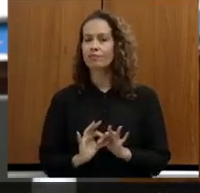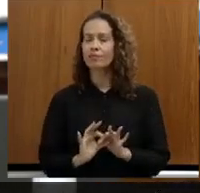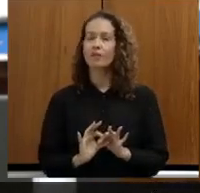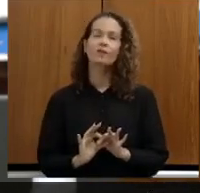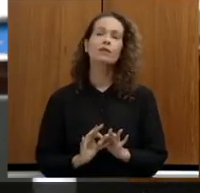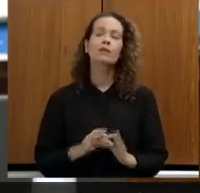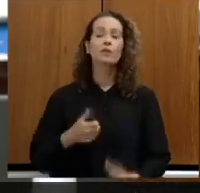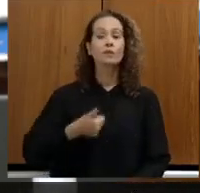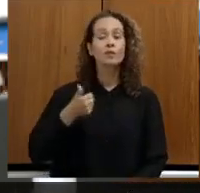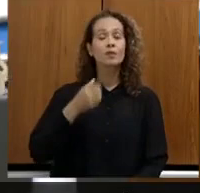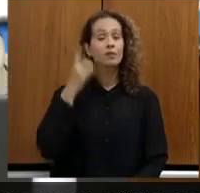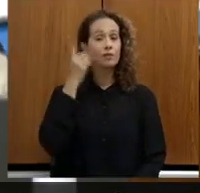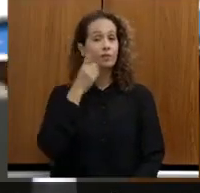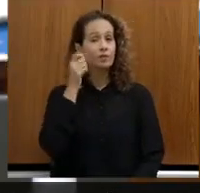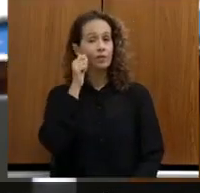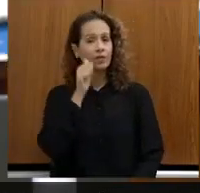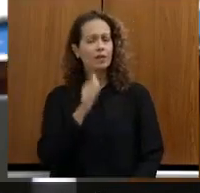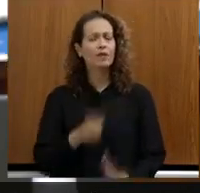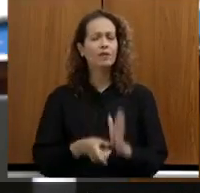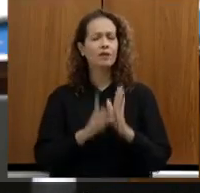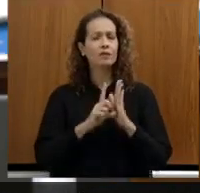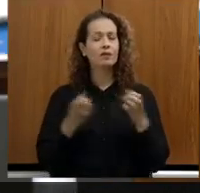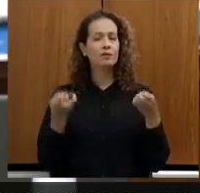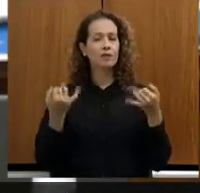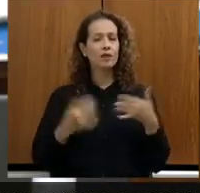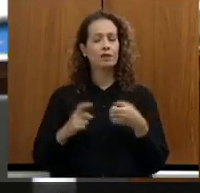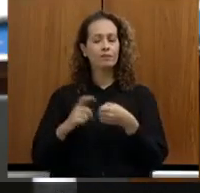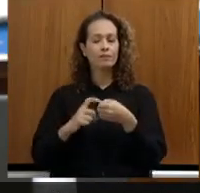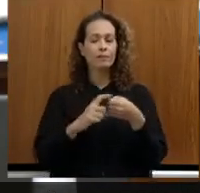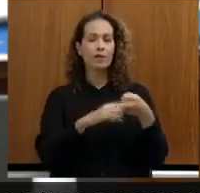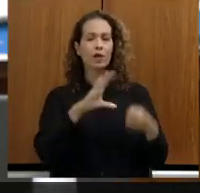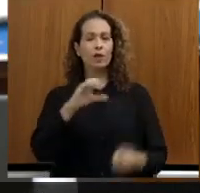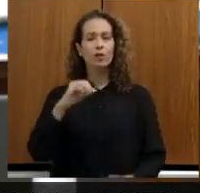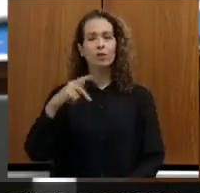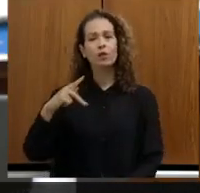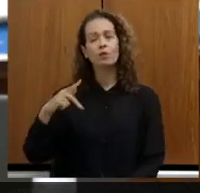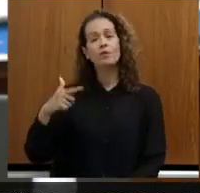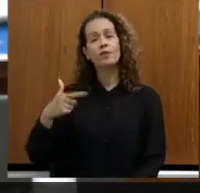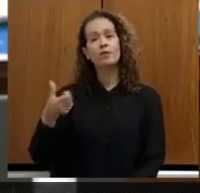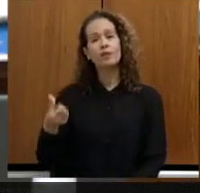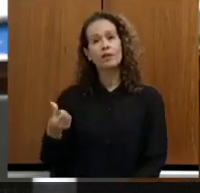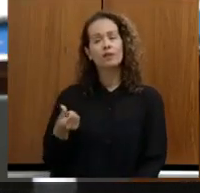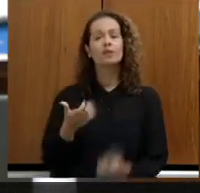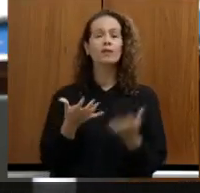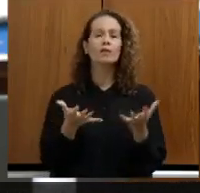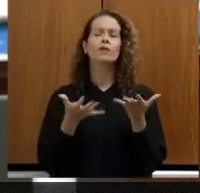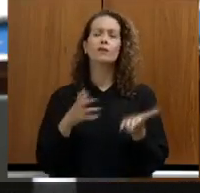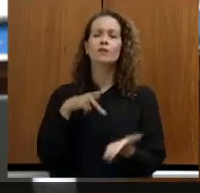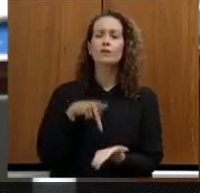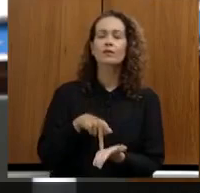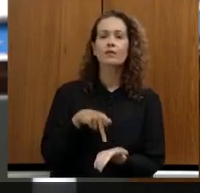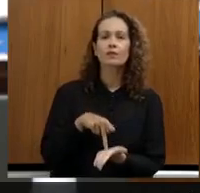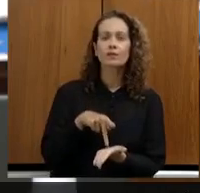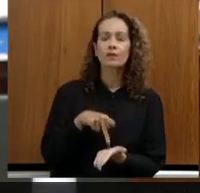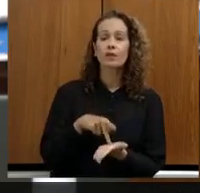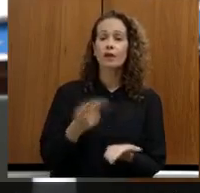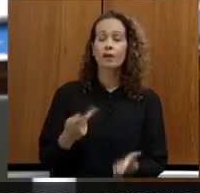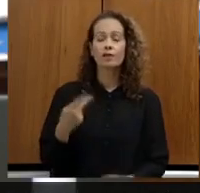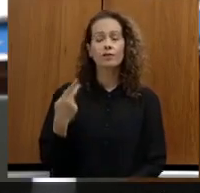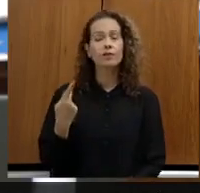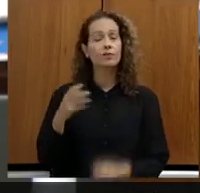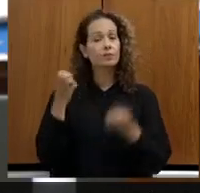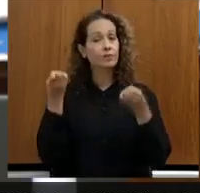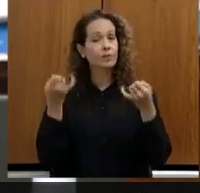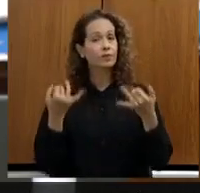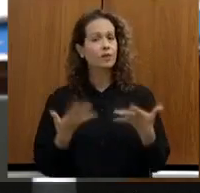Primeiro, deputada, antes de a gente falar um pouco sobre as parcerias da COP26, eu queria, de fato, aqui mencionar